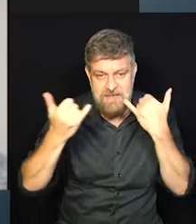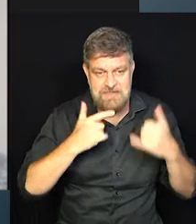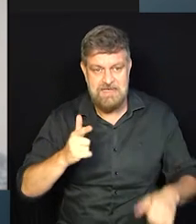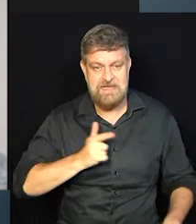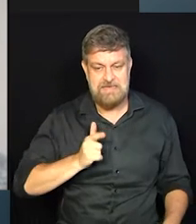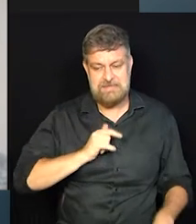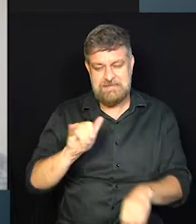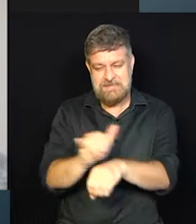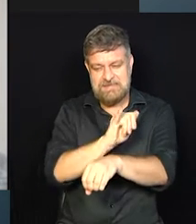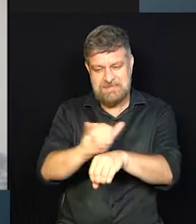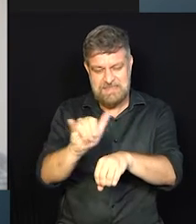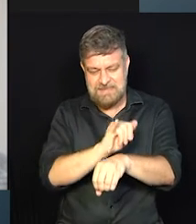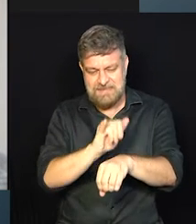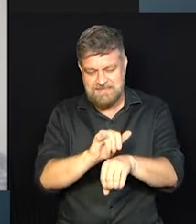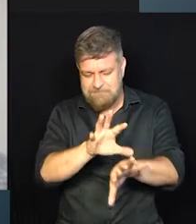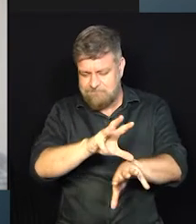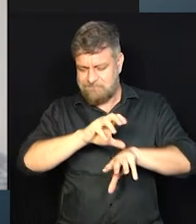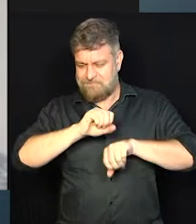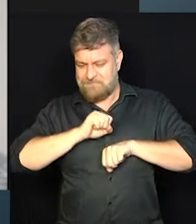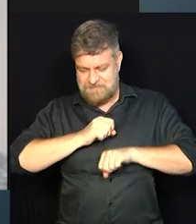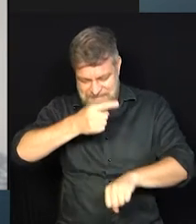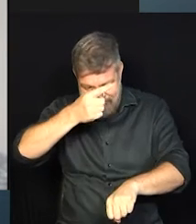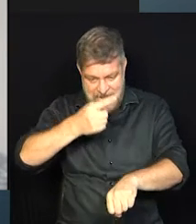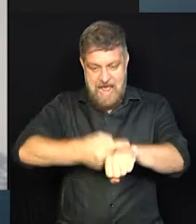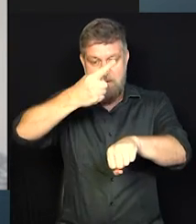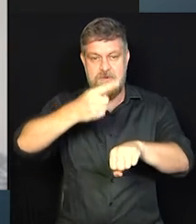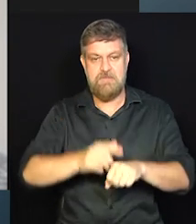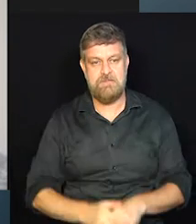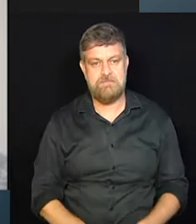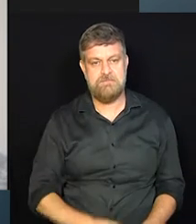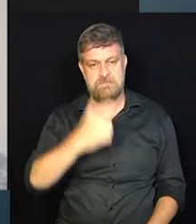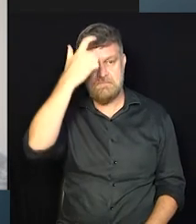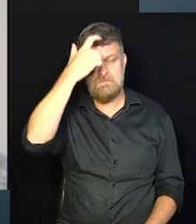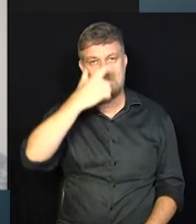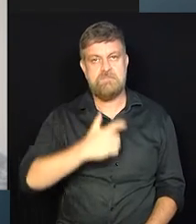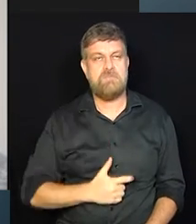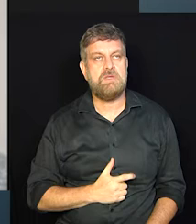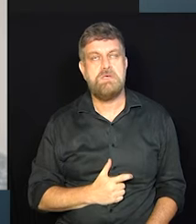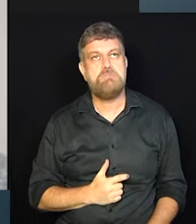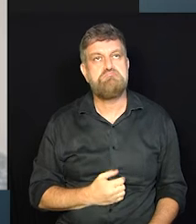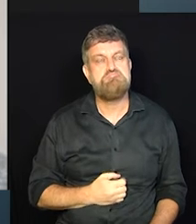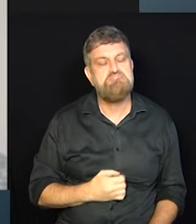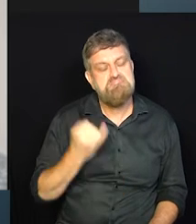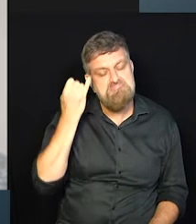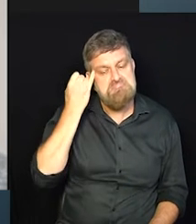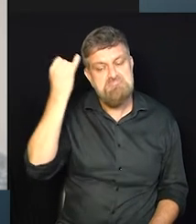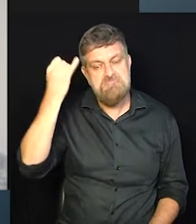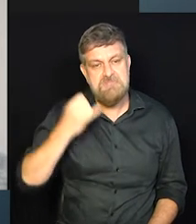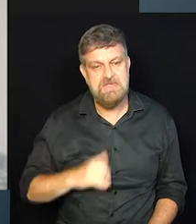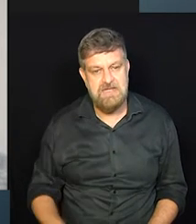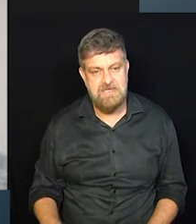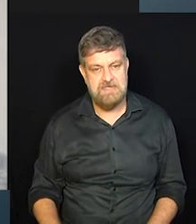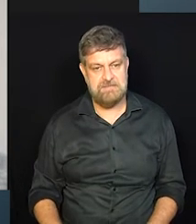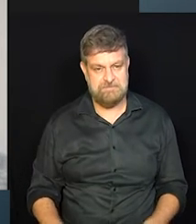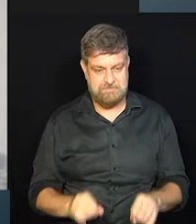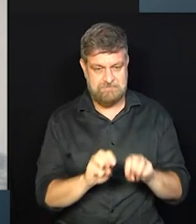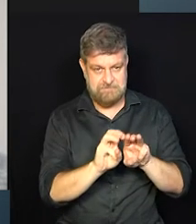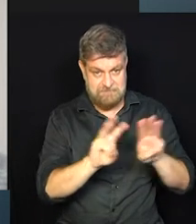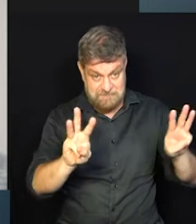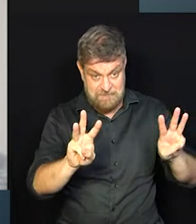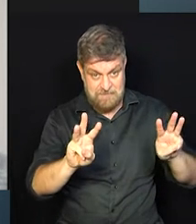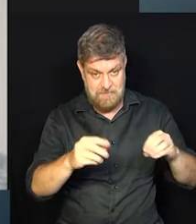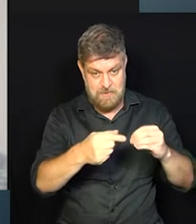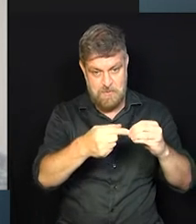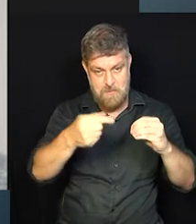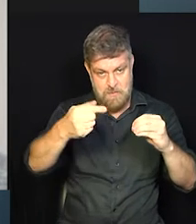possibilidade que ela me forneceu naquele momento, criou, assim, despretensiosamente, um canal. Eu abri um